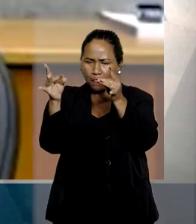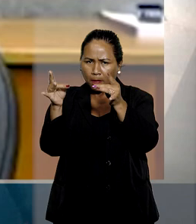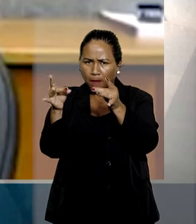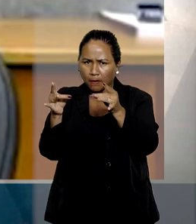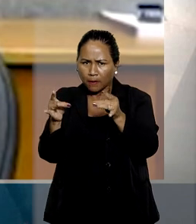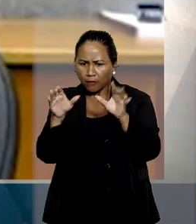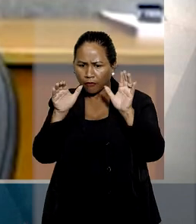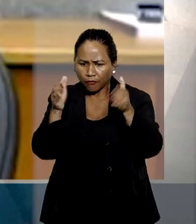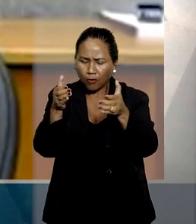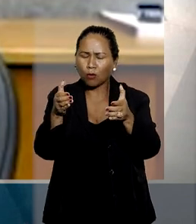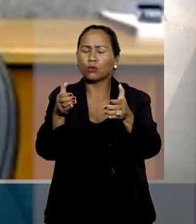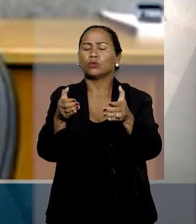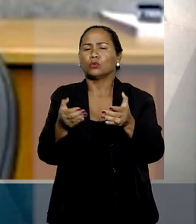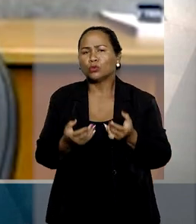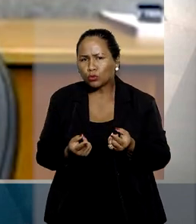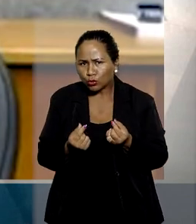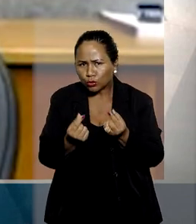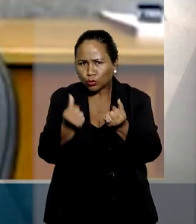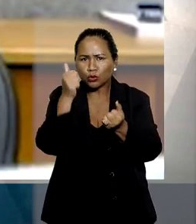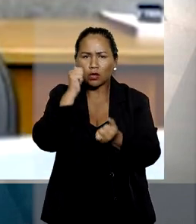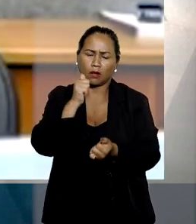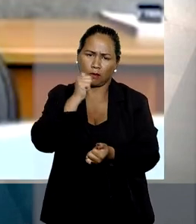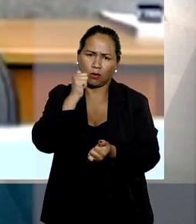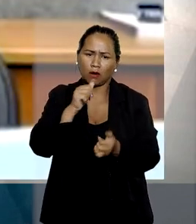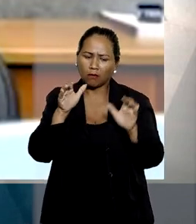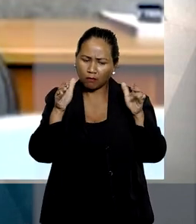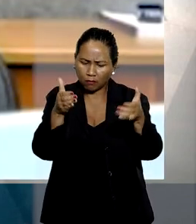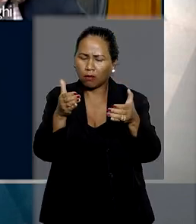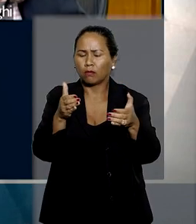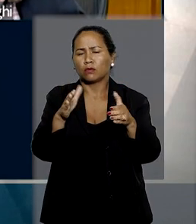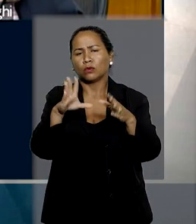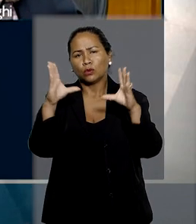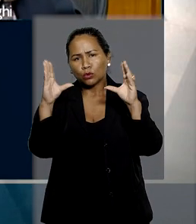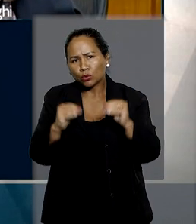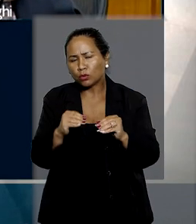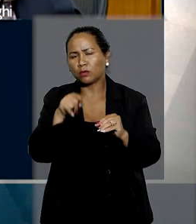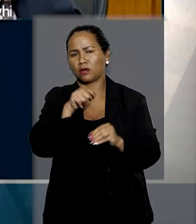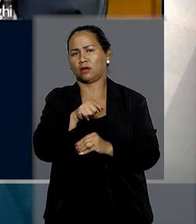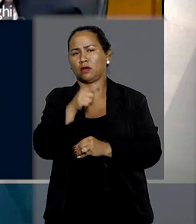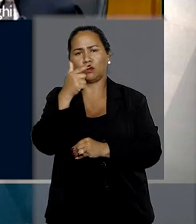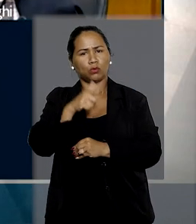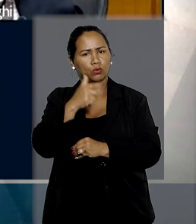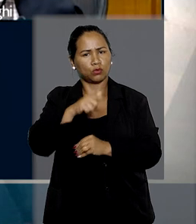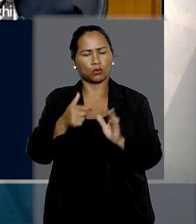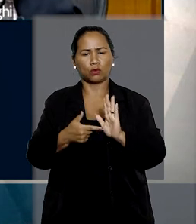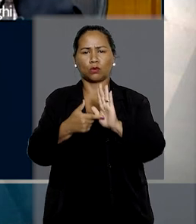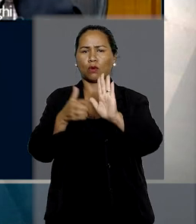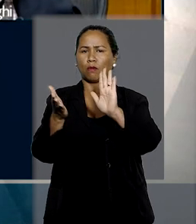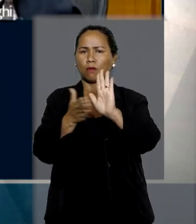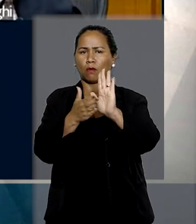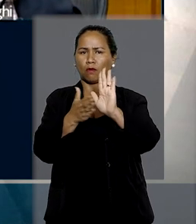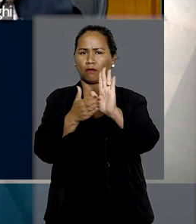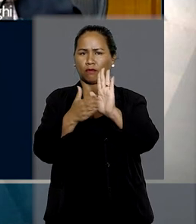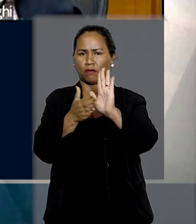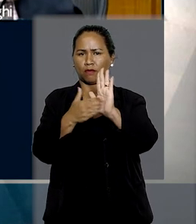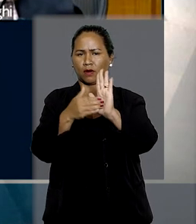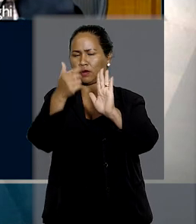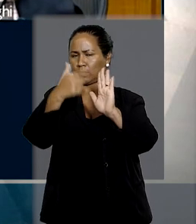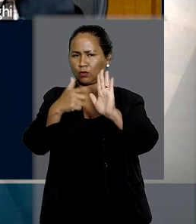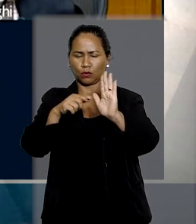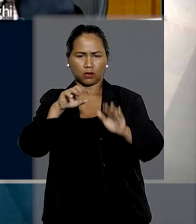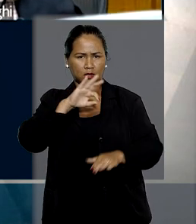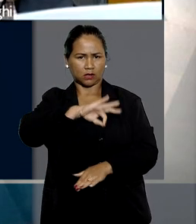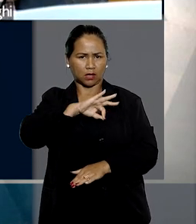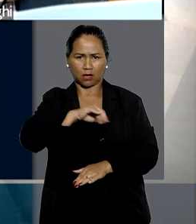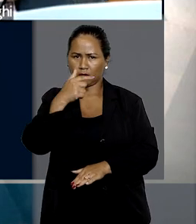especificamente sobre a condição financeira da própria recorrente, concluindo que ela não conseguiu demonstrar a alegada